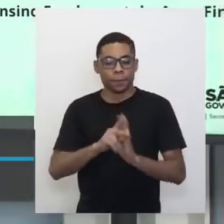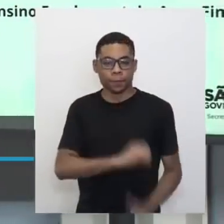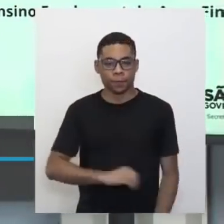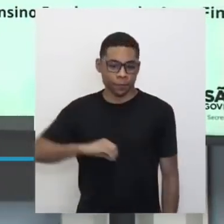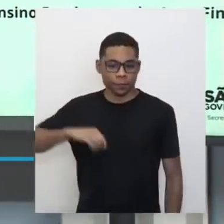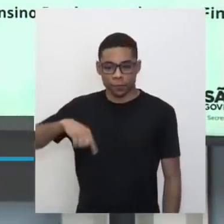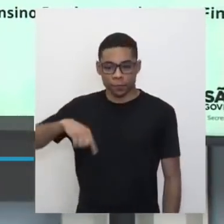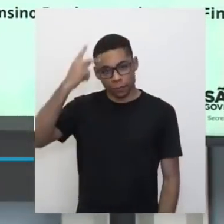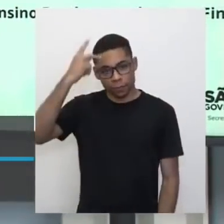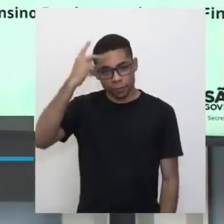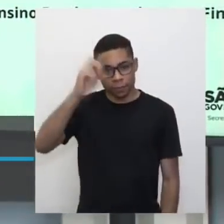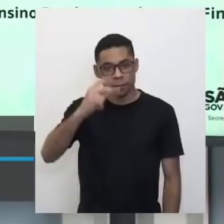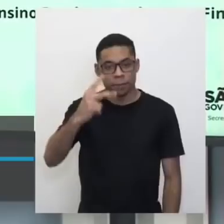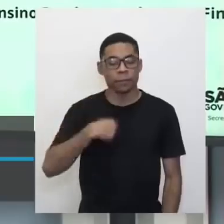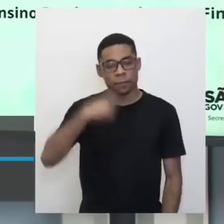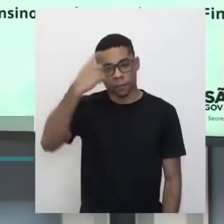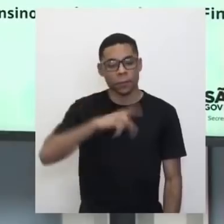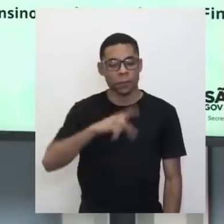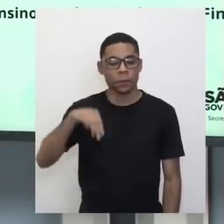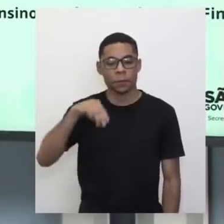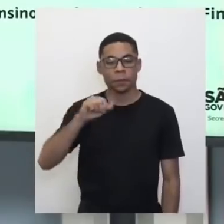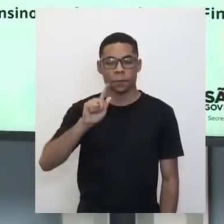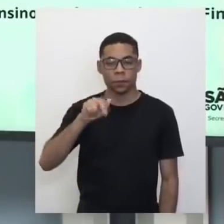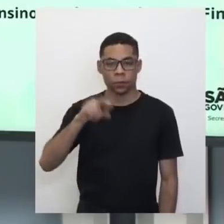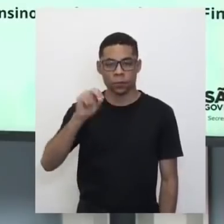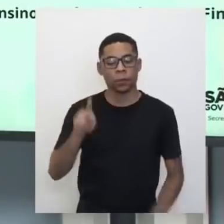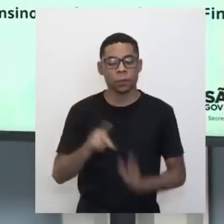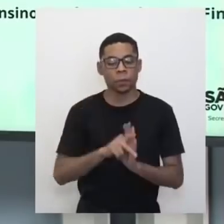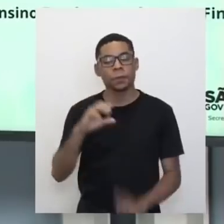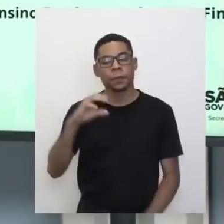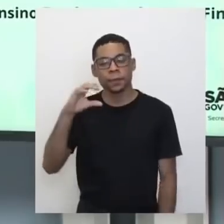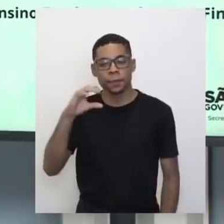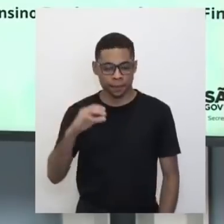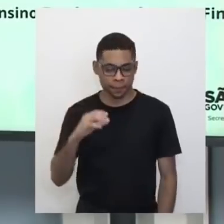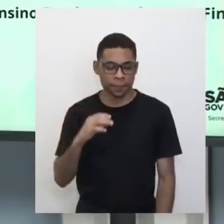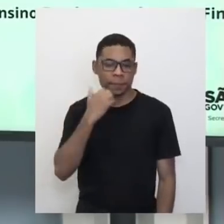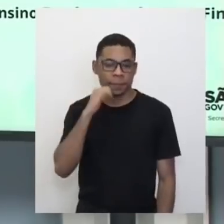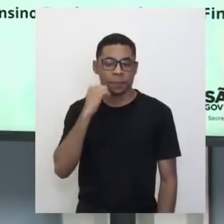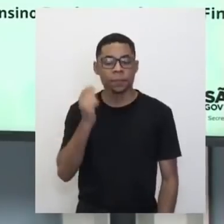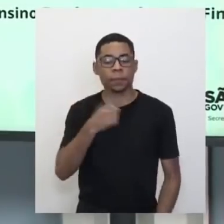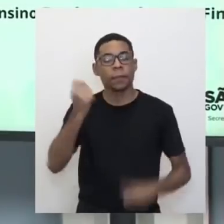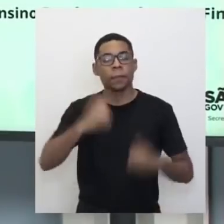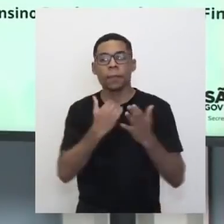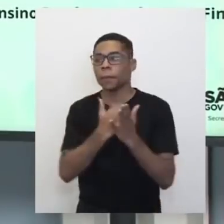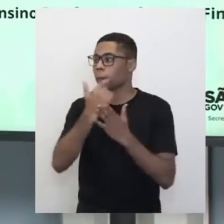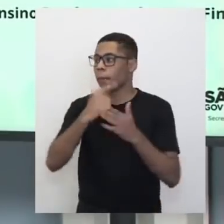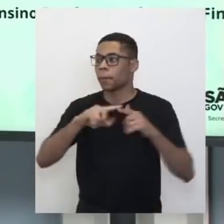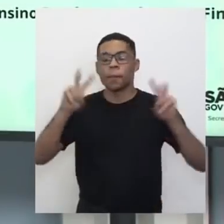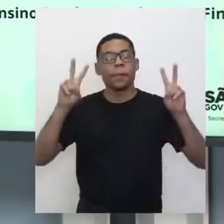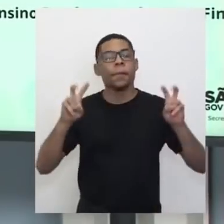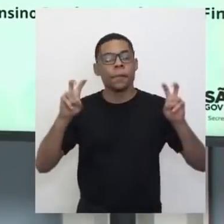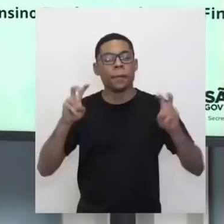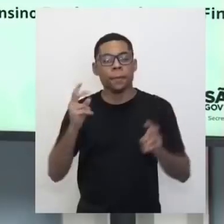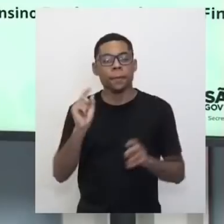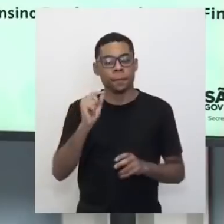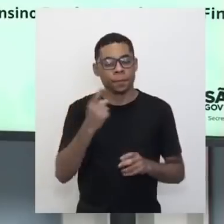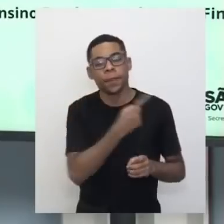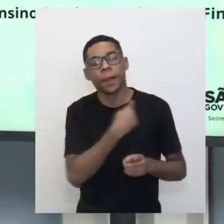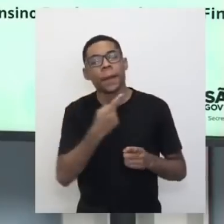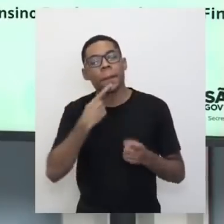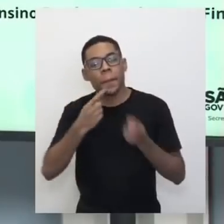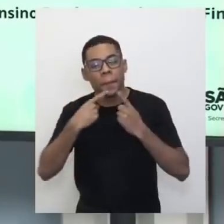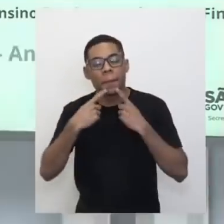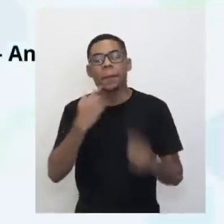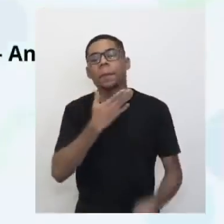Mídias de São Paulo. Eu sou o professor Magno de Ciências, estou aqui para apresentar um pouquinho mais, falar um pouquinho mais sobre essa conversa que